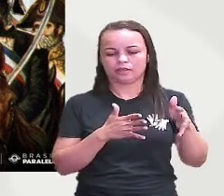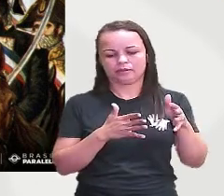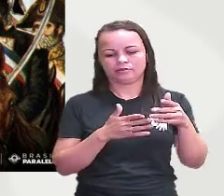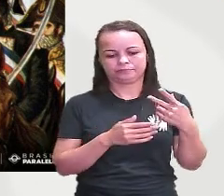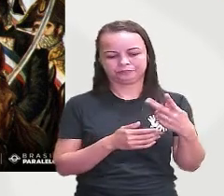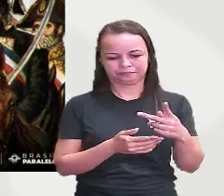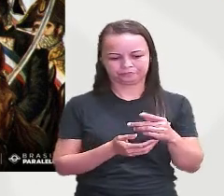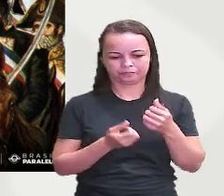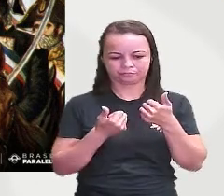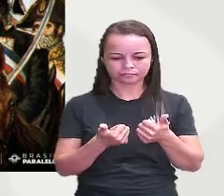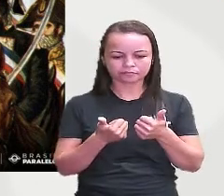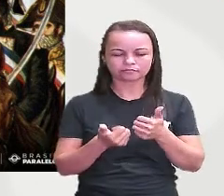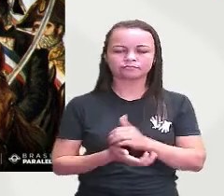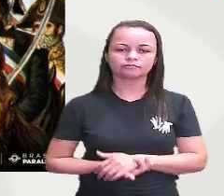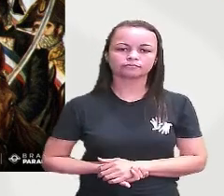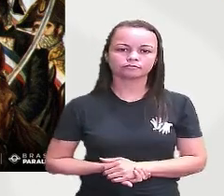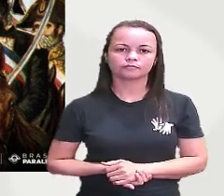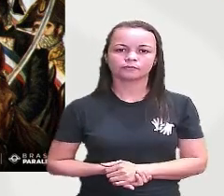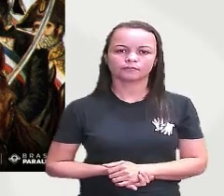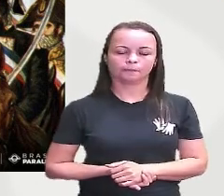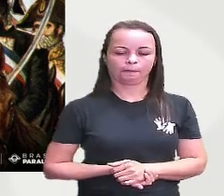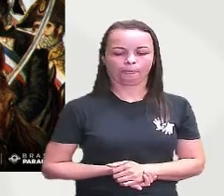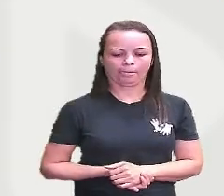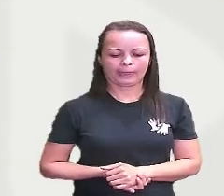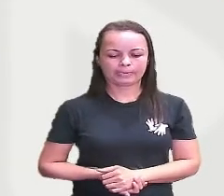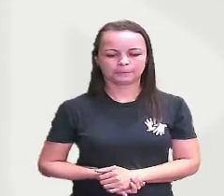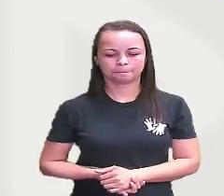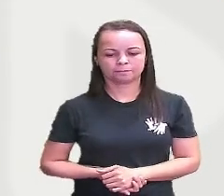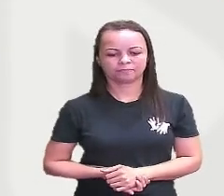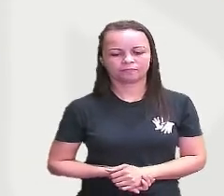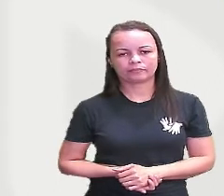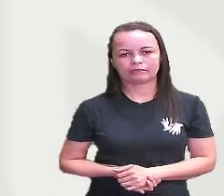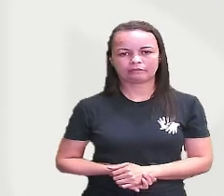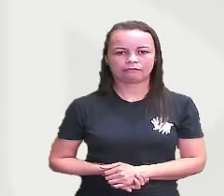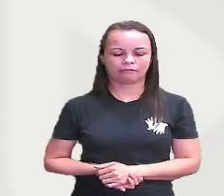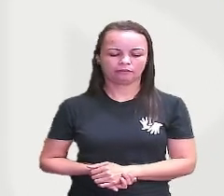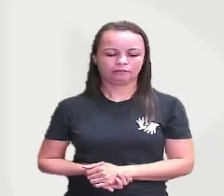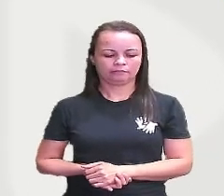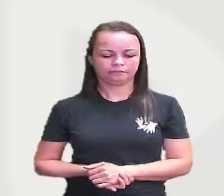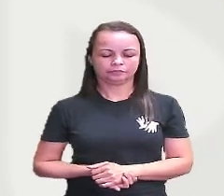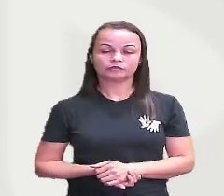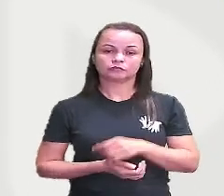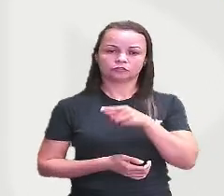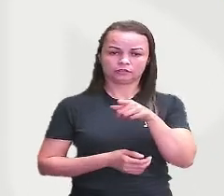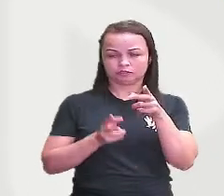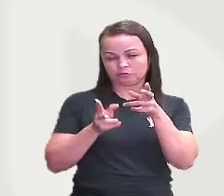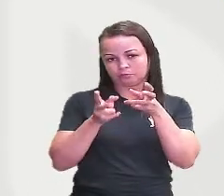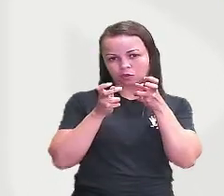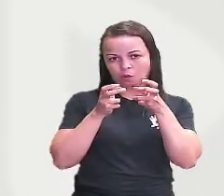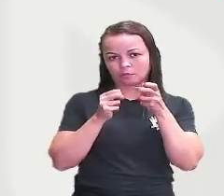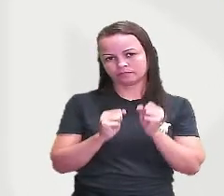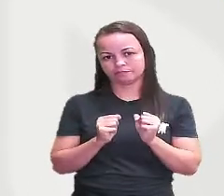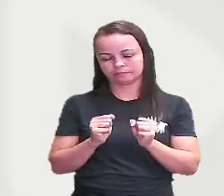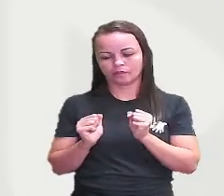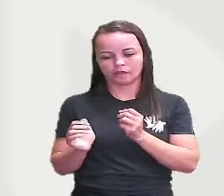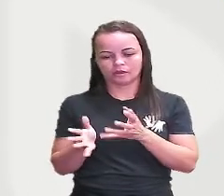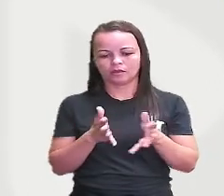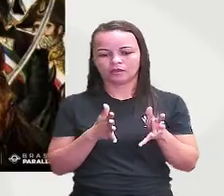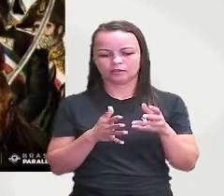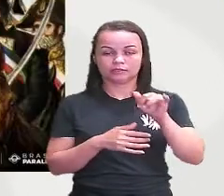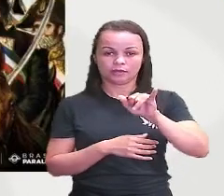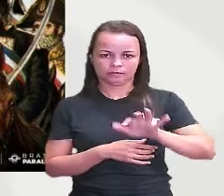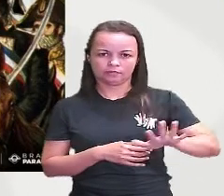tá bom gente? então vamos lá como vocês podem observar aí na